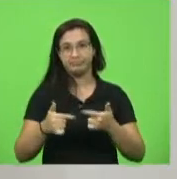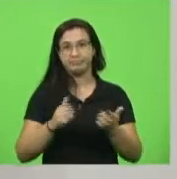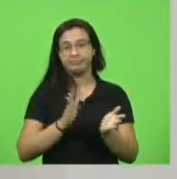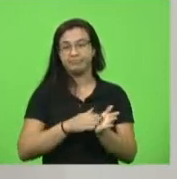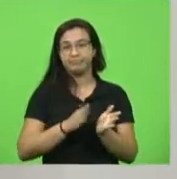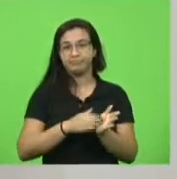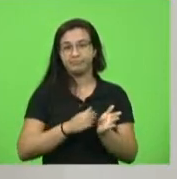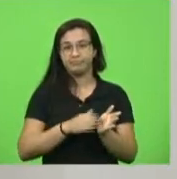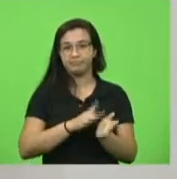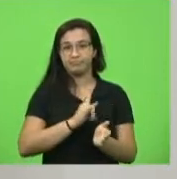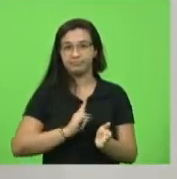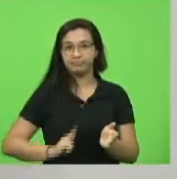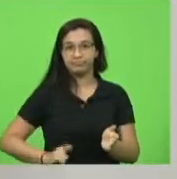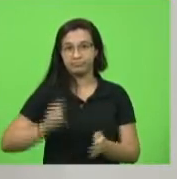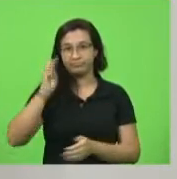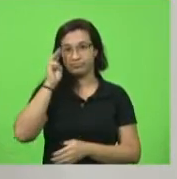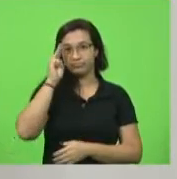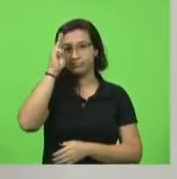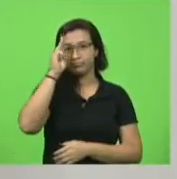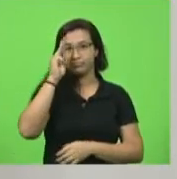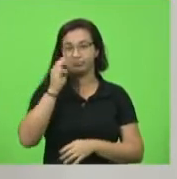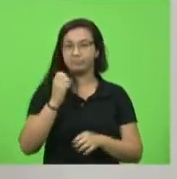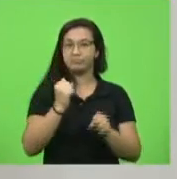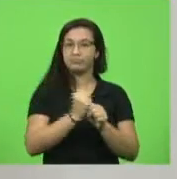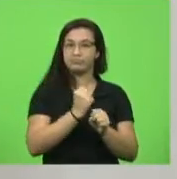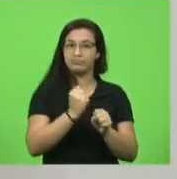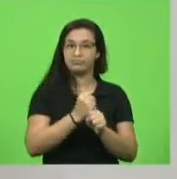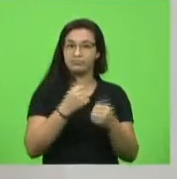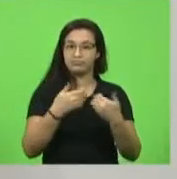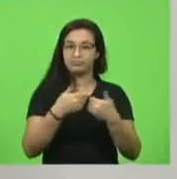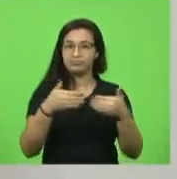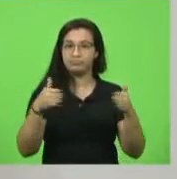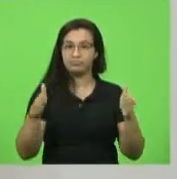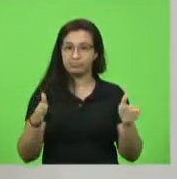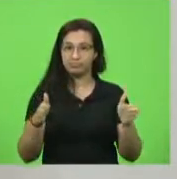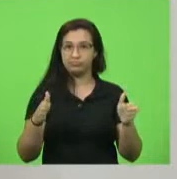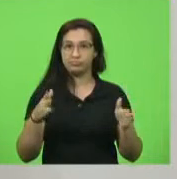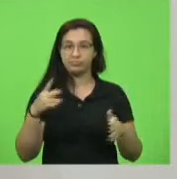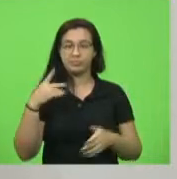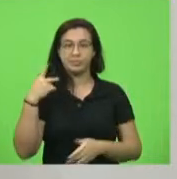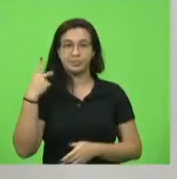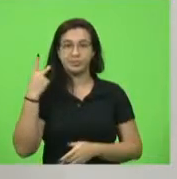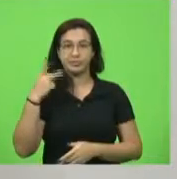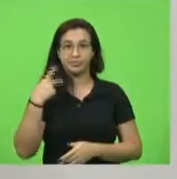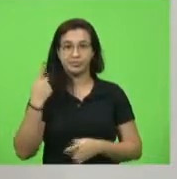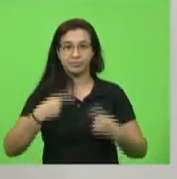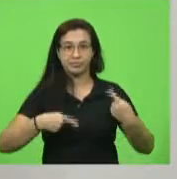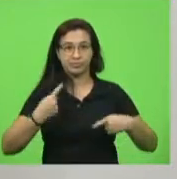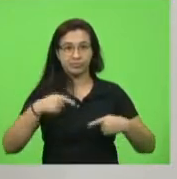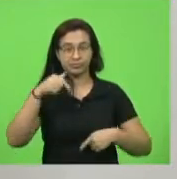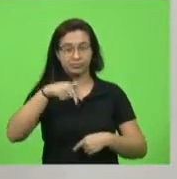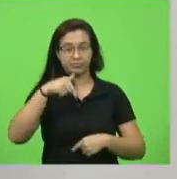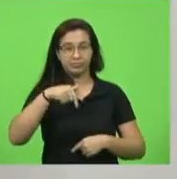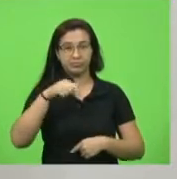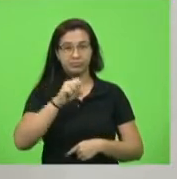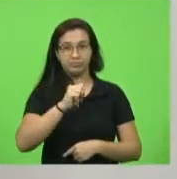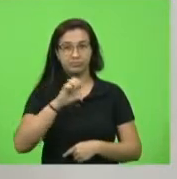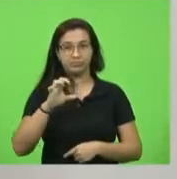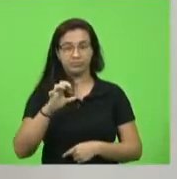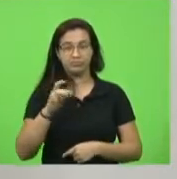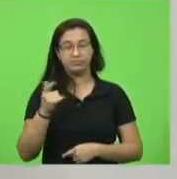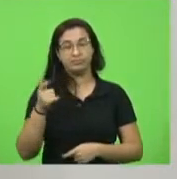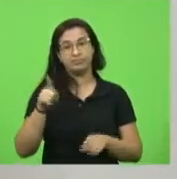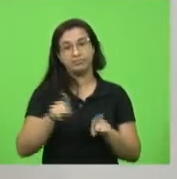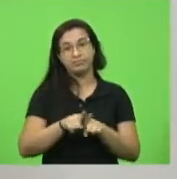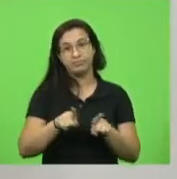governador Moisés, que constrói essa reabertura com o parlamento catarinense, e também, naturalmente, deixar um